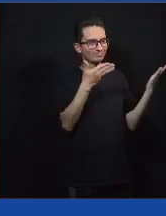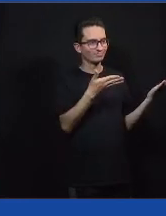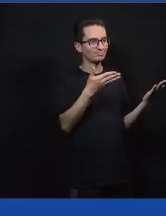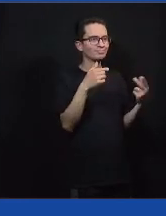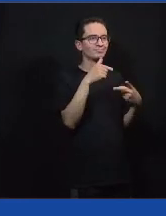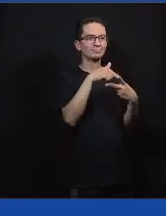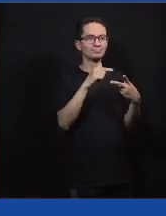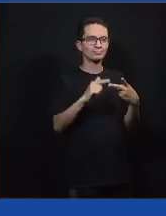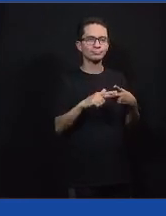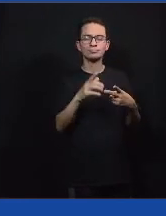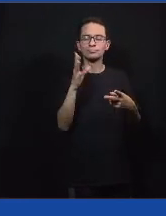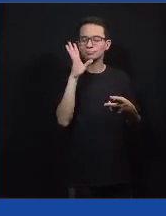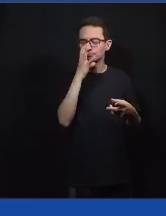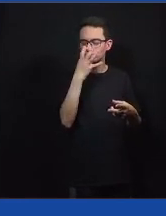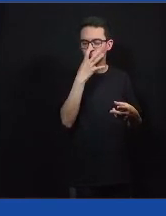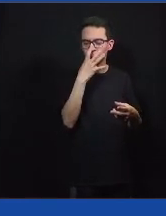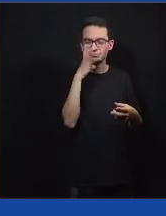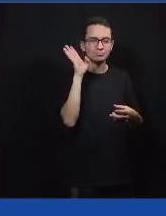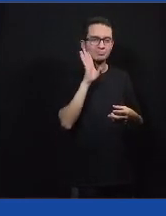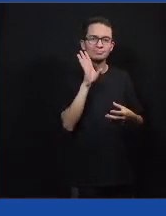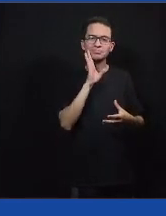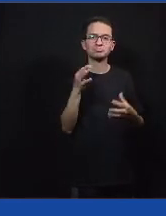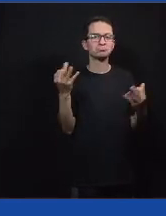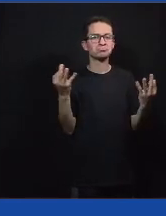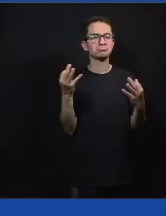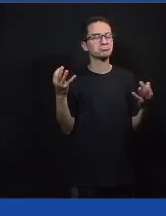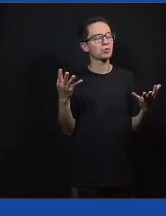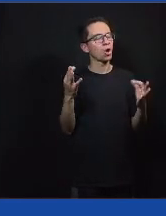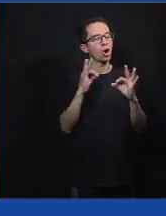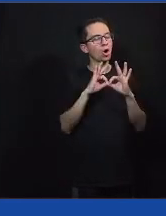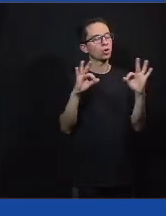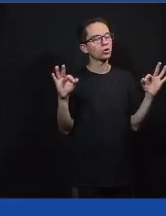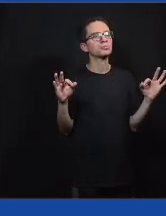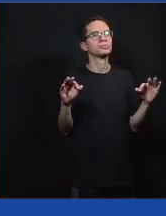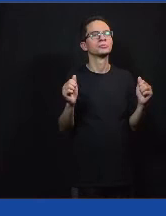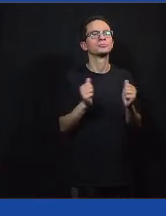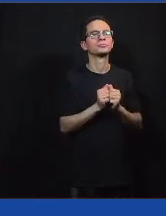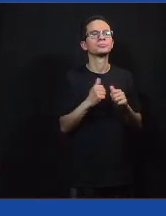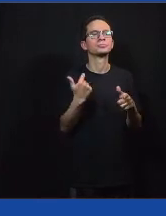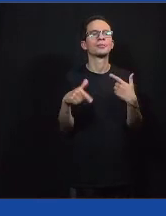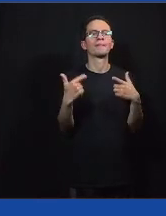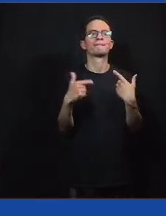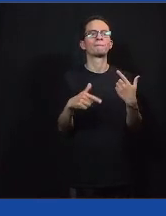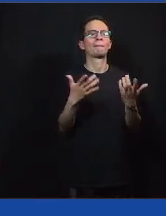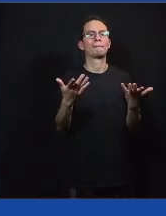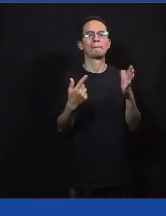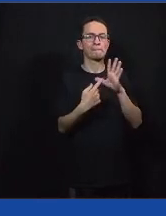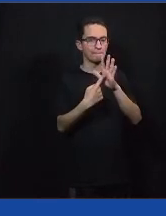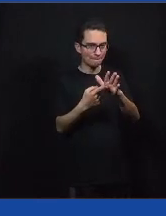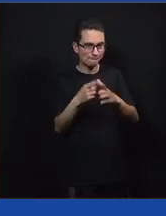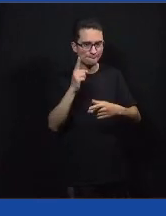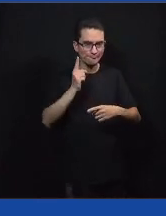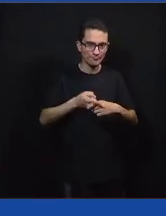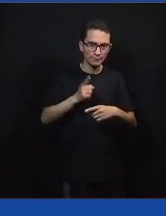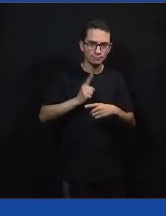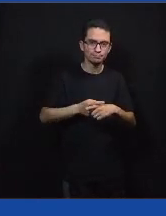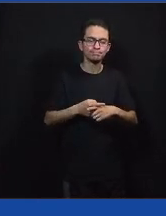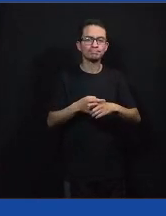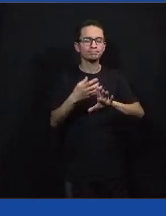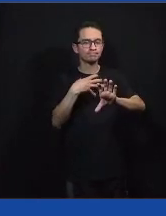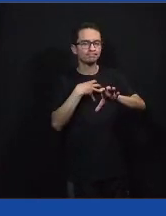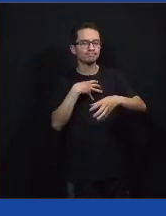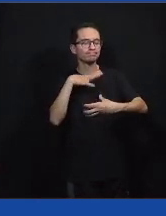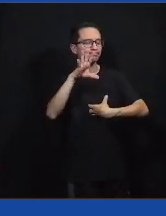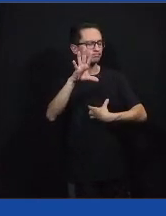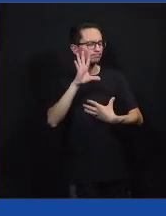com a gente. Foram momentos muito massos, os encontros, o festival. E eu também ressaltaria a questão do afeto e do vínculo,